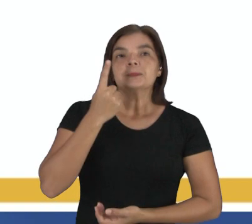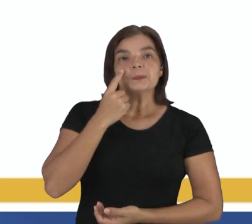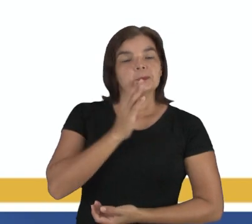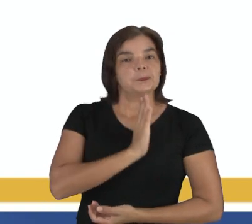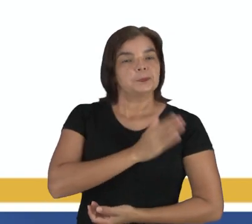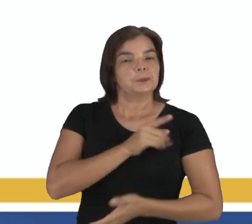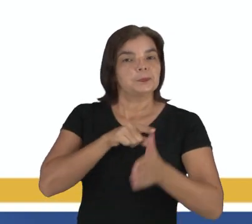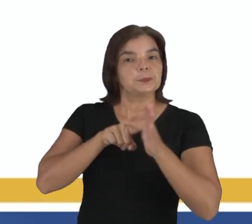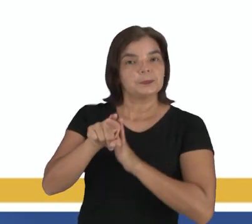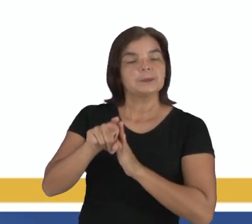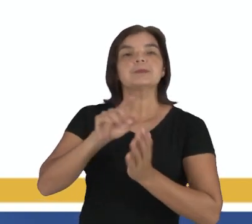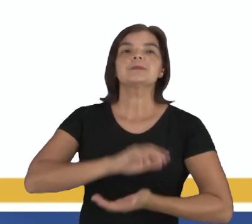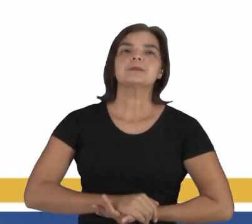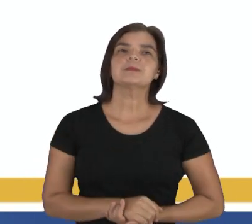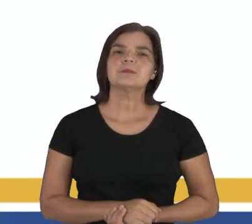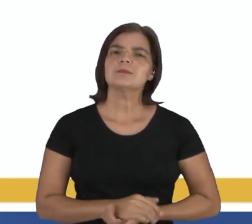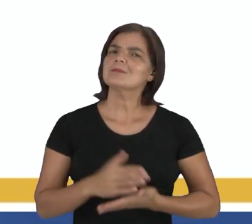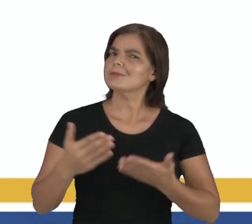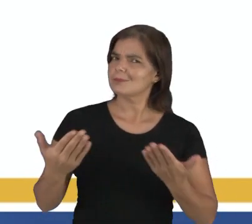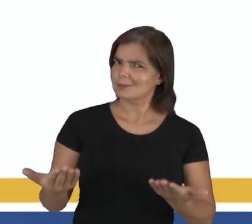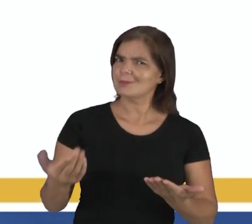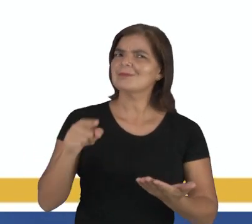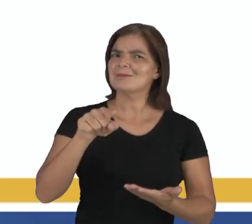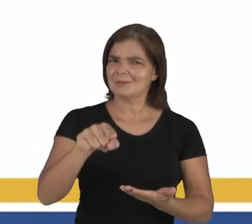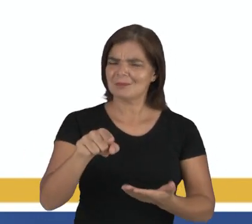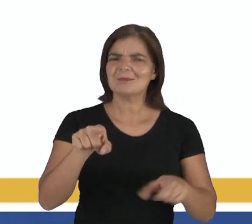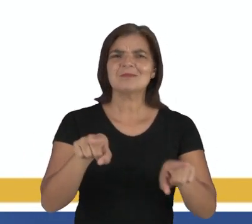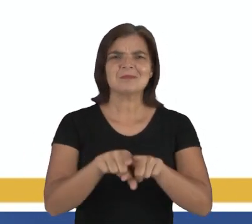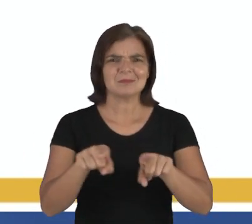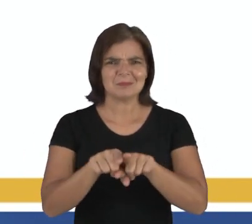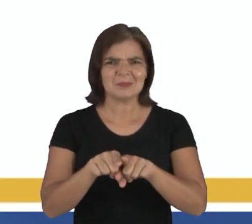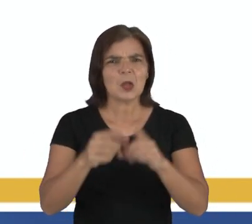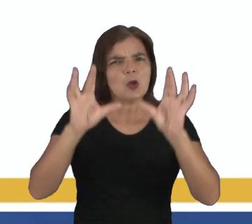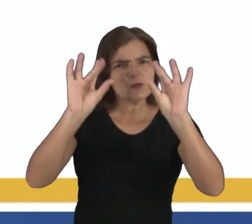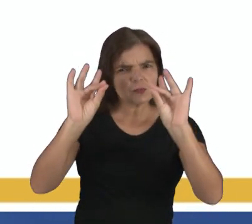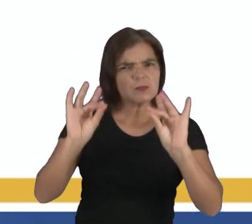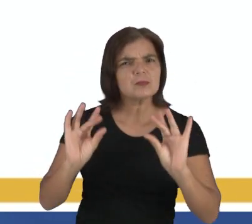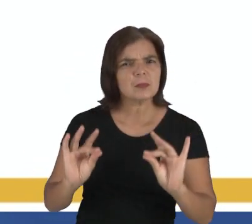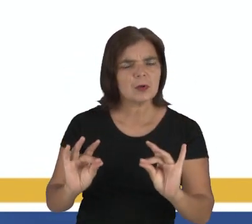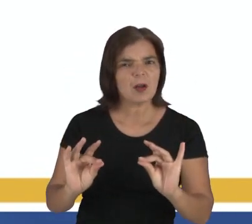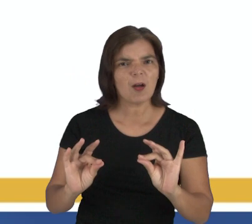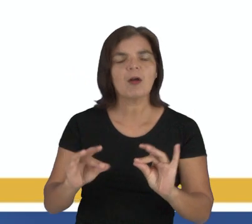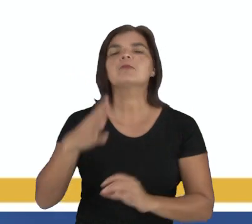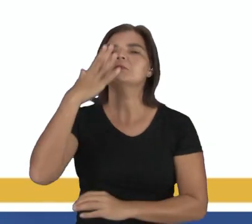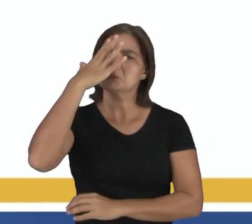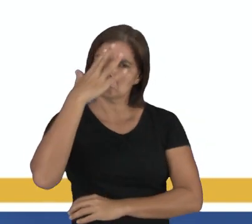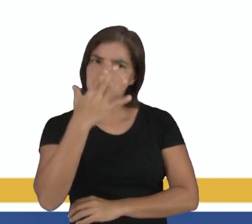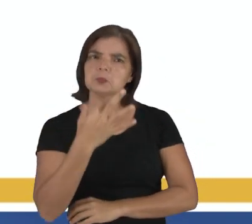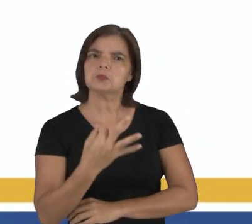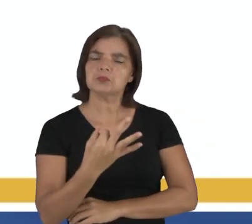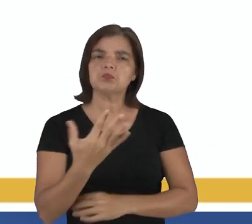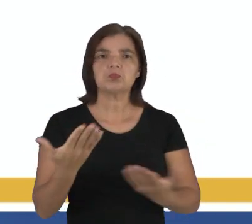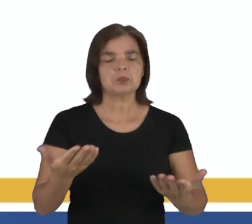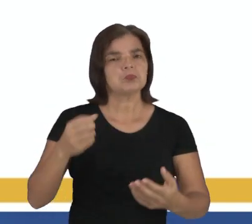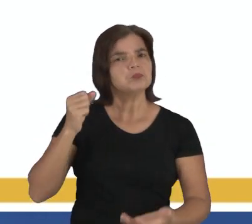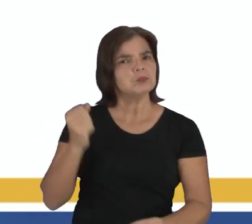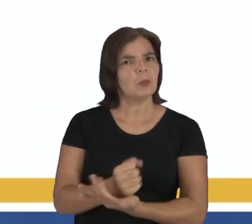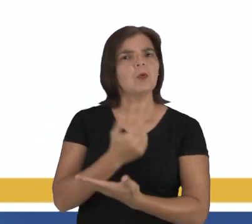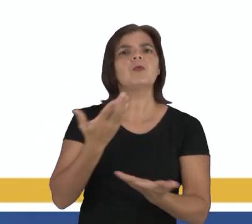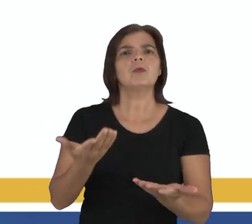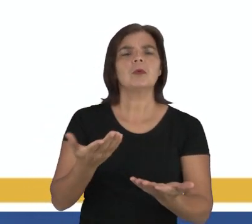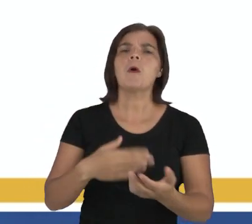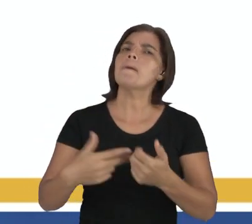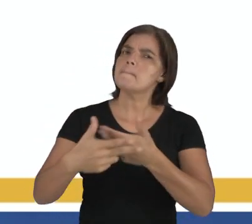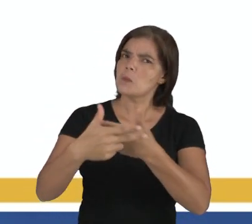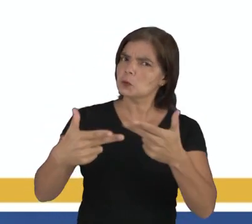coração pergunta, né? Então é isso que chamam de entrelinhas? Exato. Caramba, tem